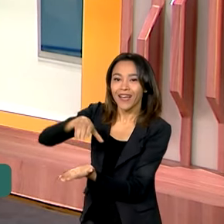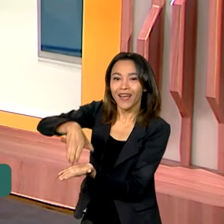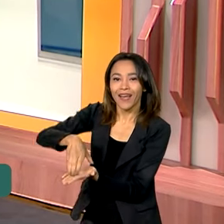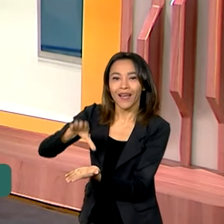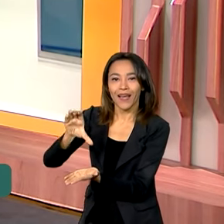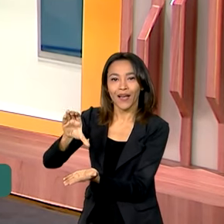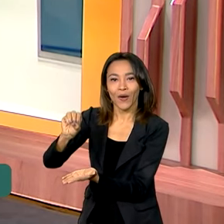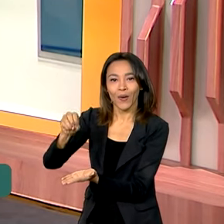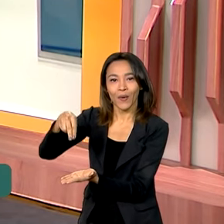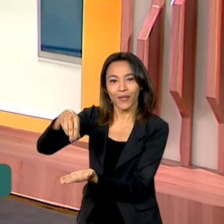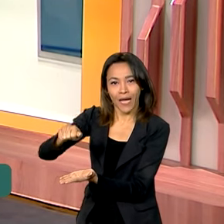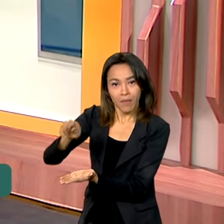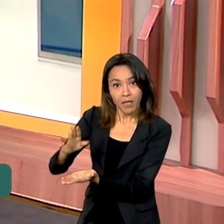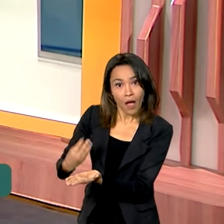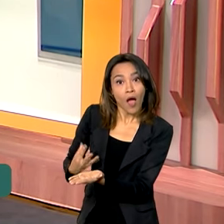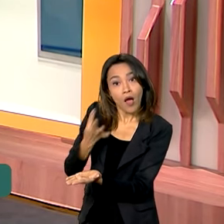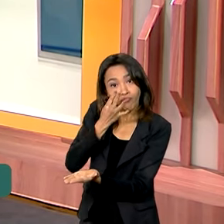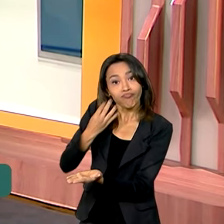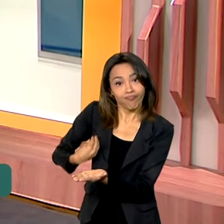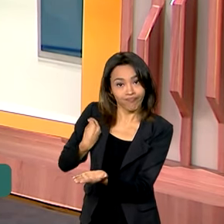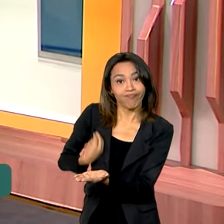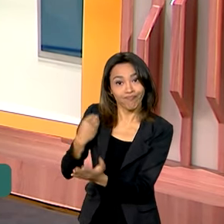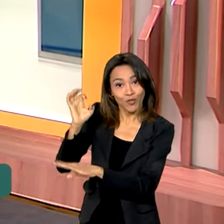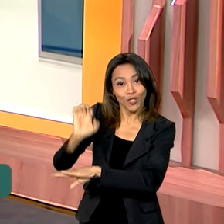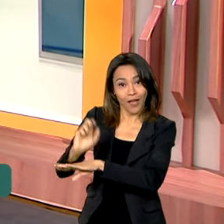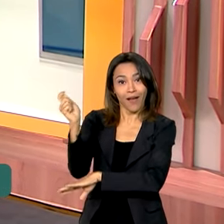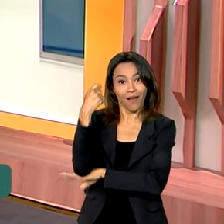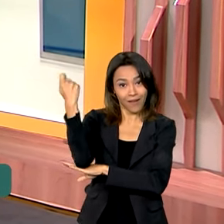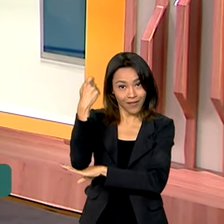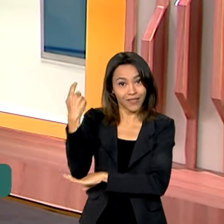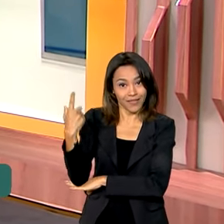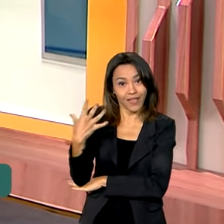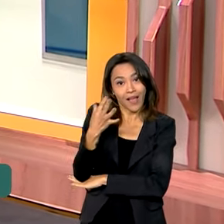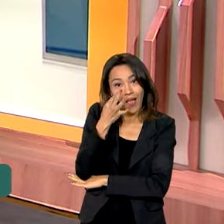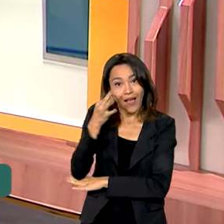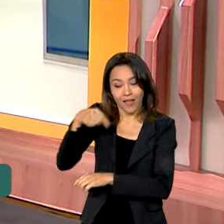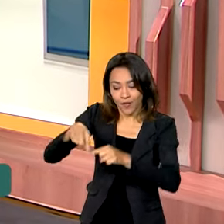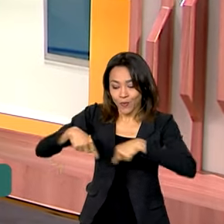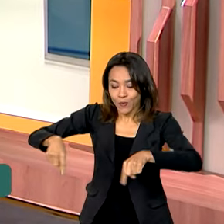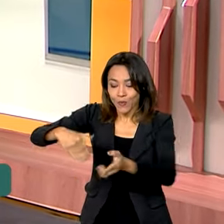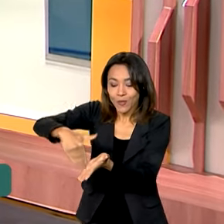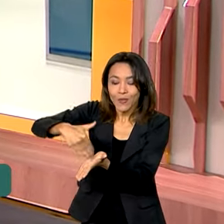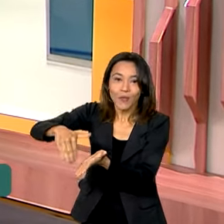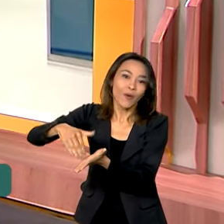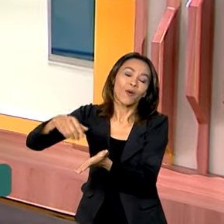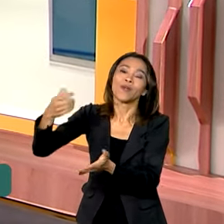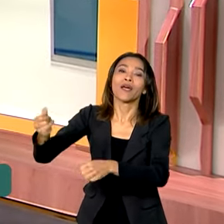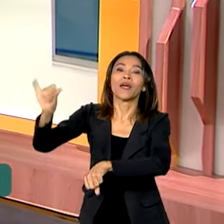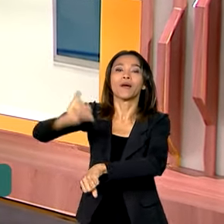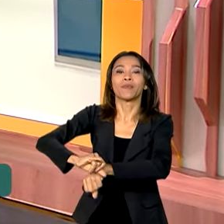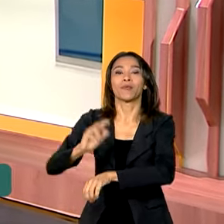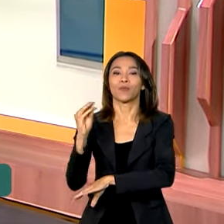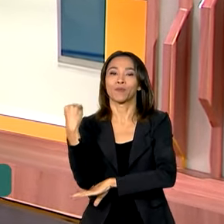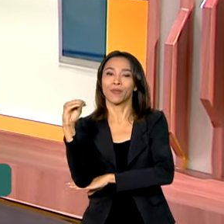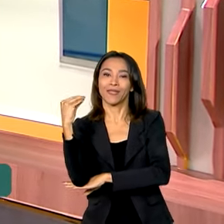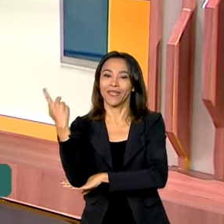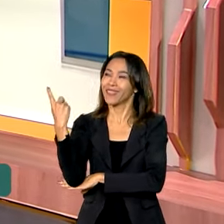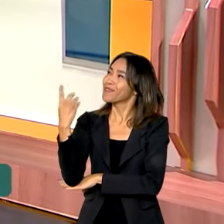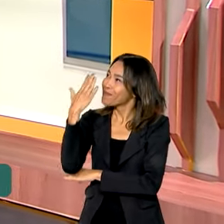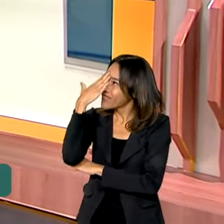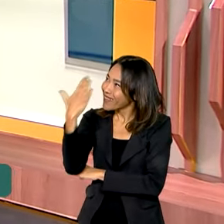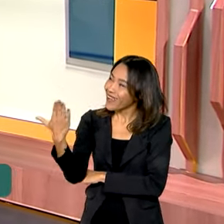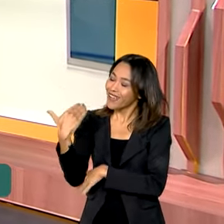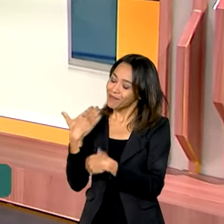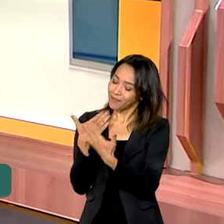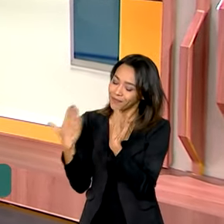no Rio Grande do Sul e fala com a gente direto do escritório do governo federal em Porto Alegre. Bom dia, presidente. Obrigada por falar com a